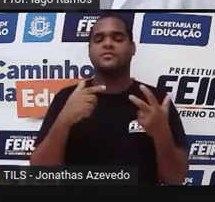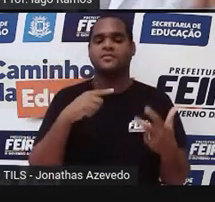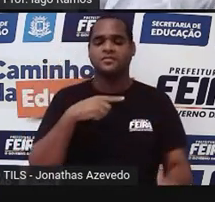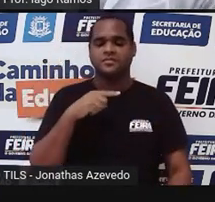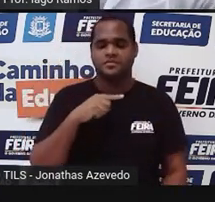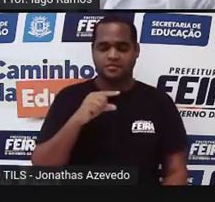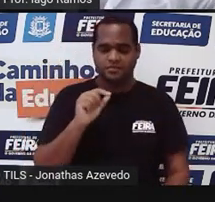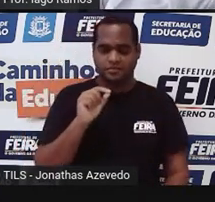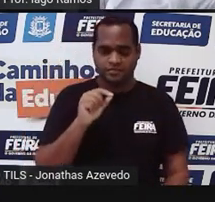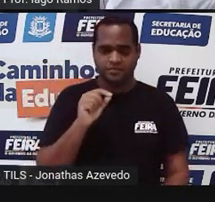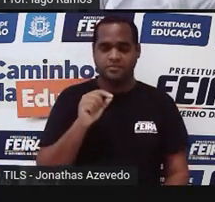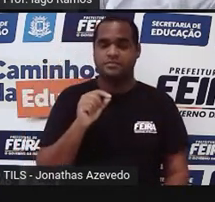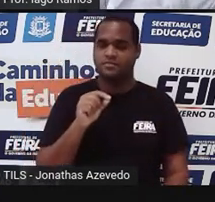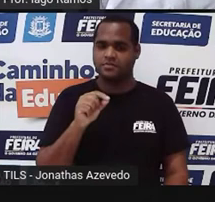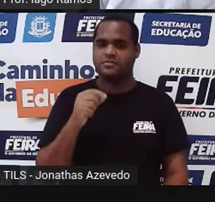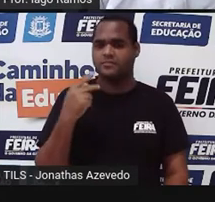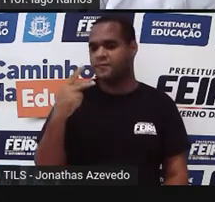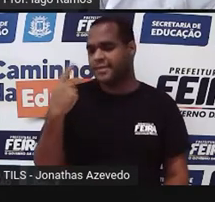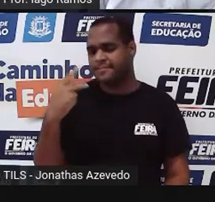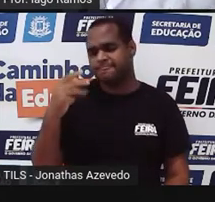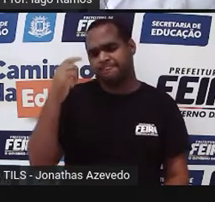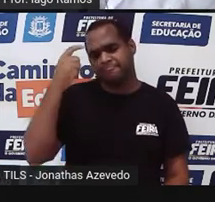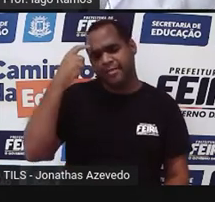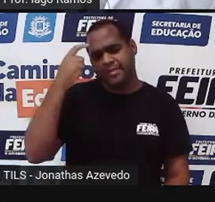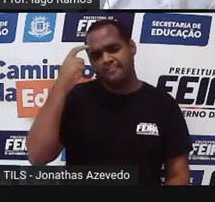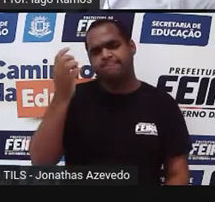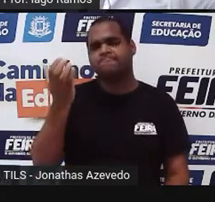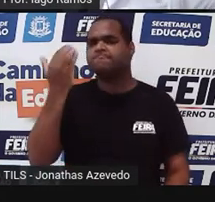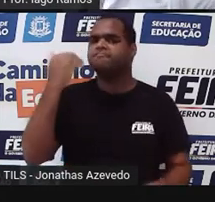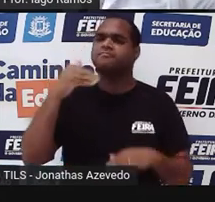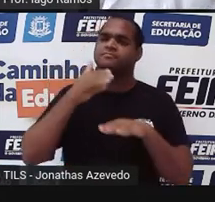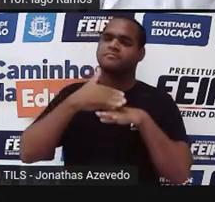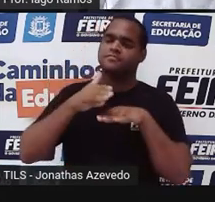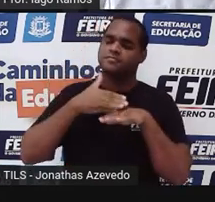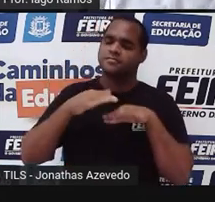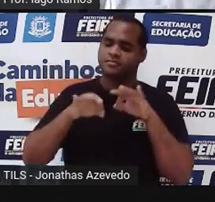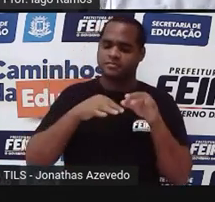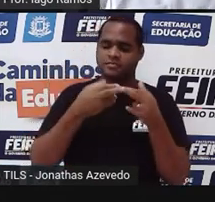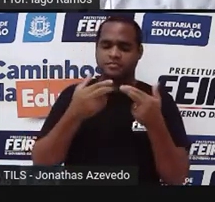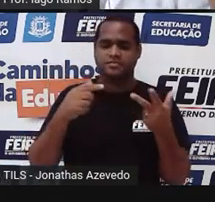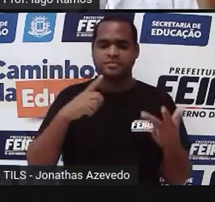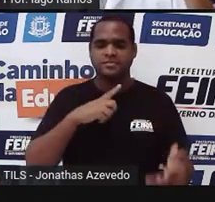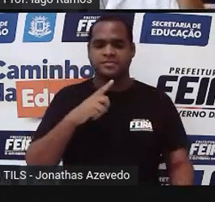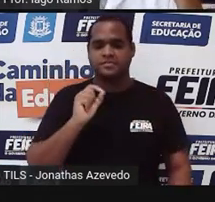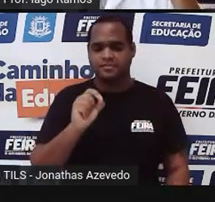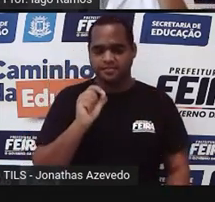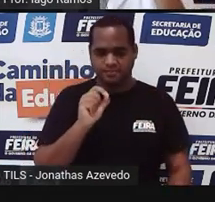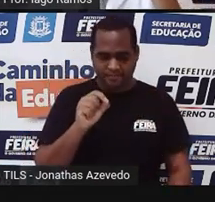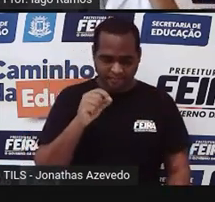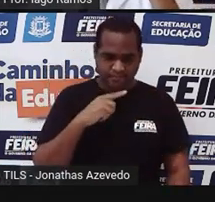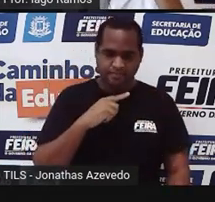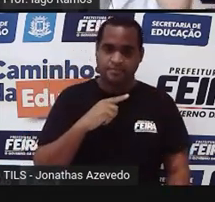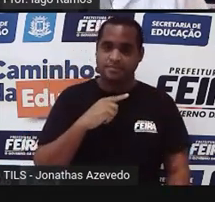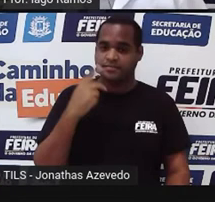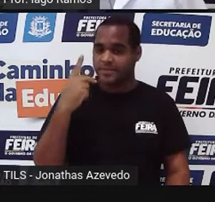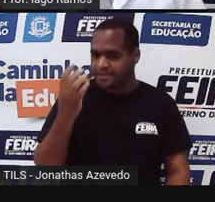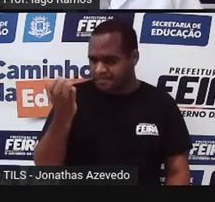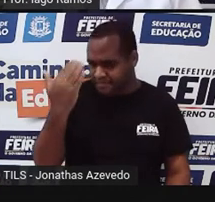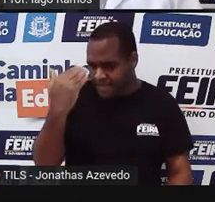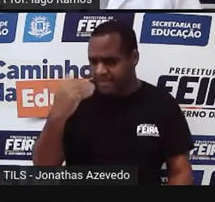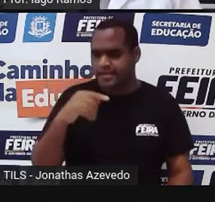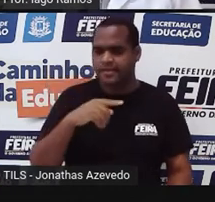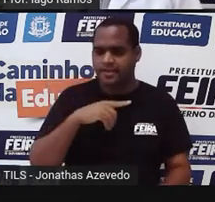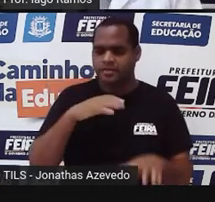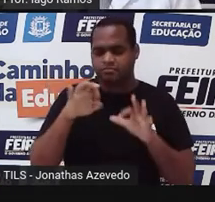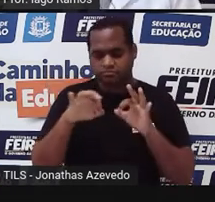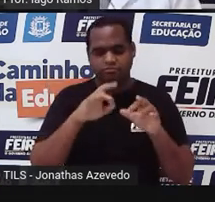pra registrar essa figura na sua mente. A gente vai usar ela aqui a aula inteira. Registra essa figura aí na sua mente. Tá